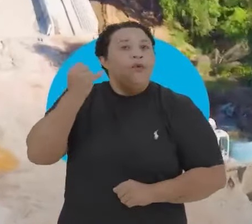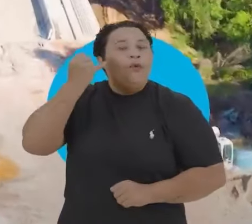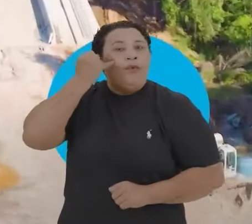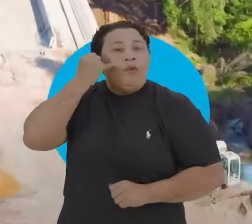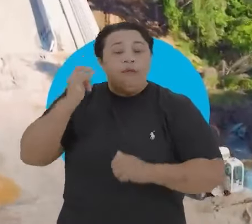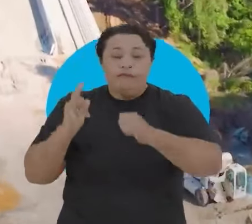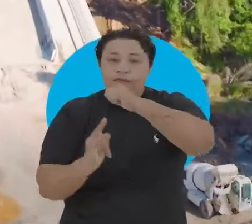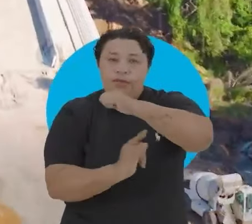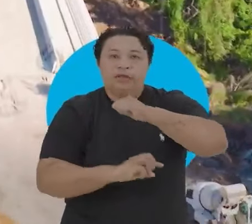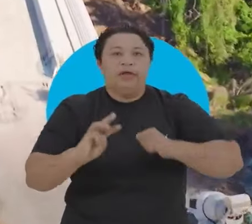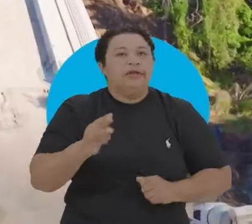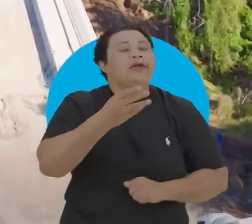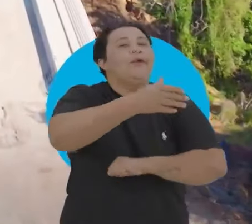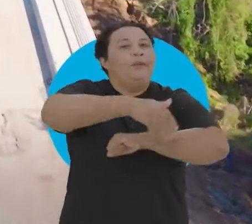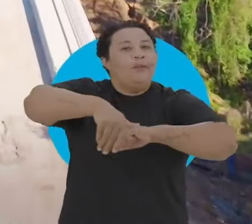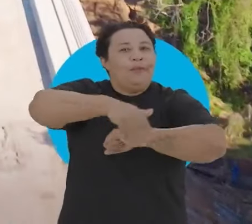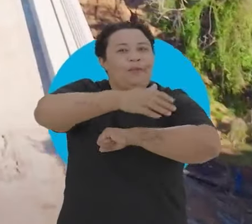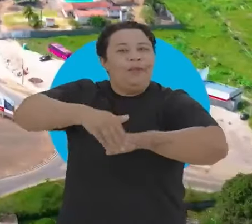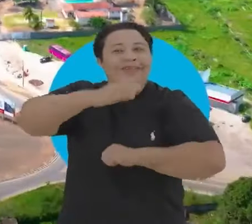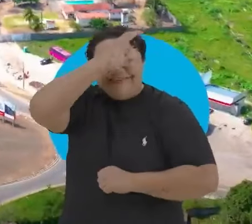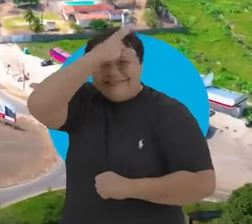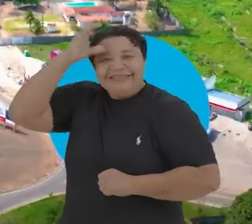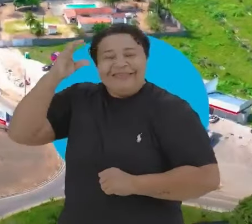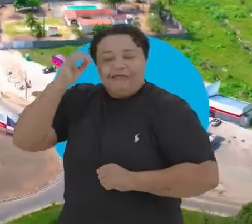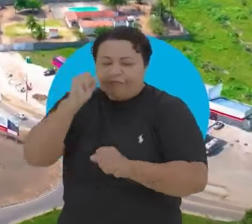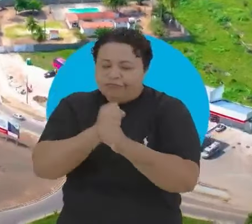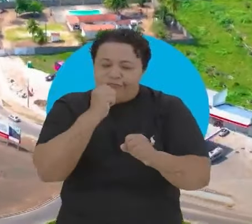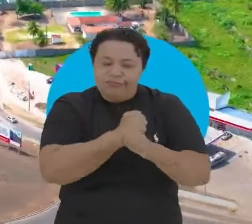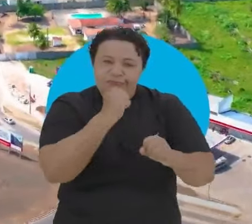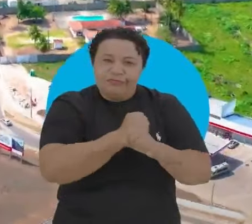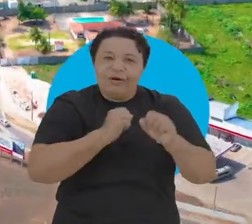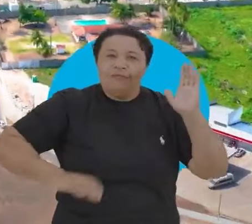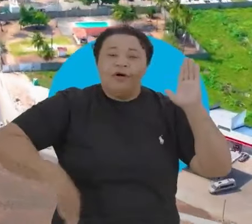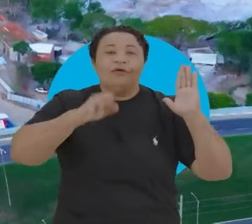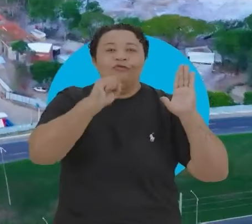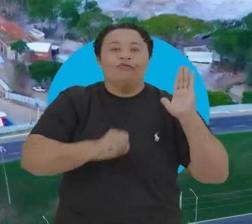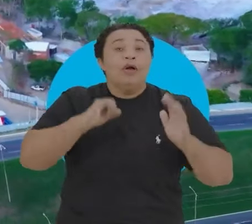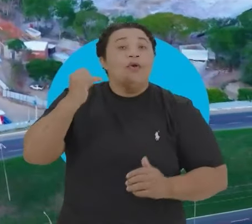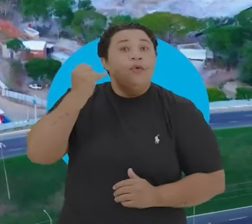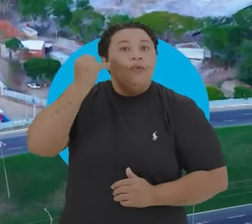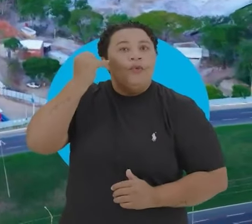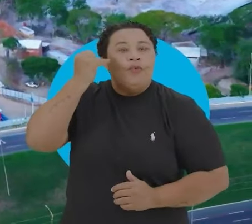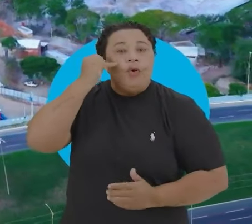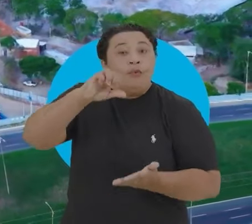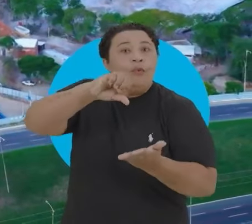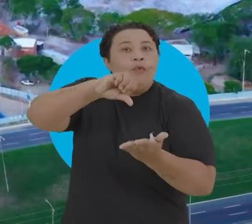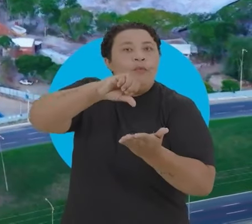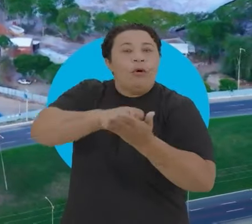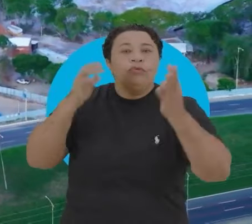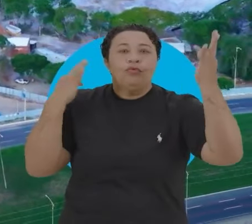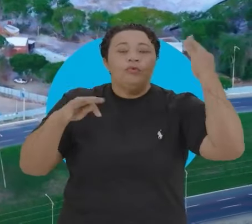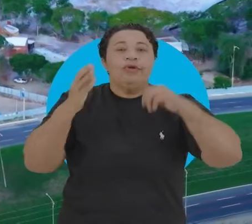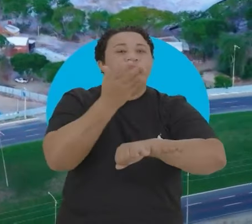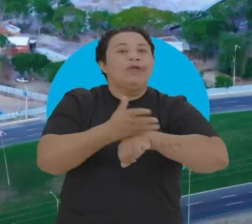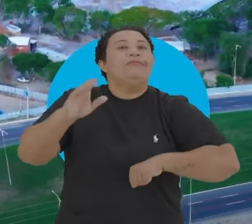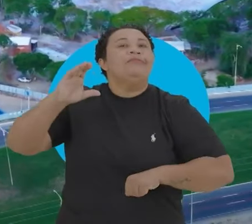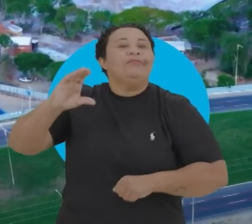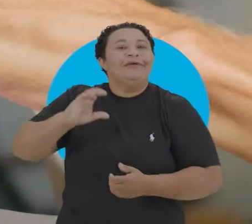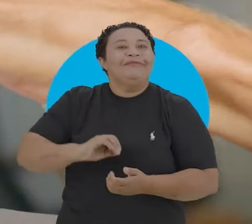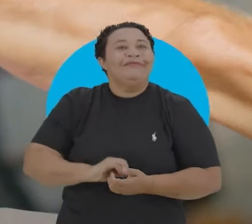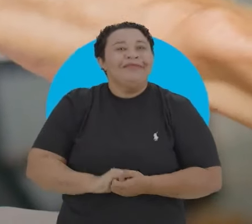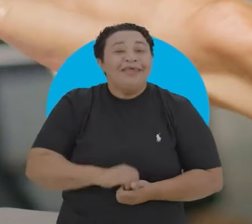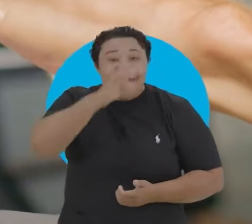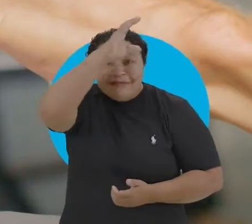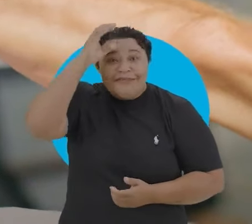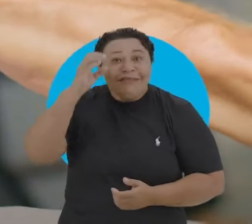João, o Viaduto das Três Ruas Cícero está construindo a Orla Sul João, o polo turístico Cabo Branco